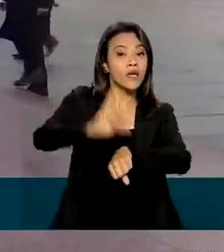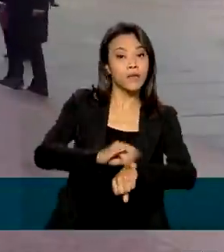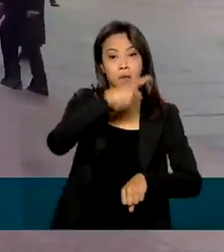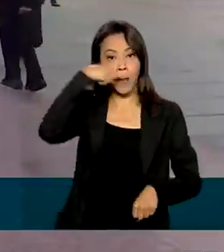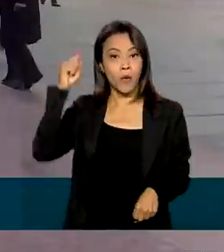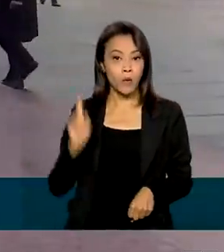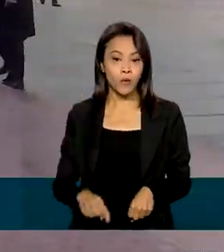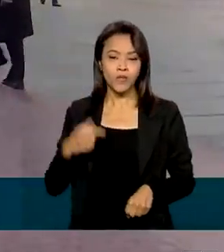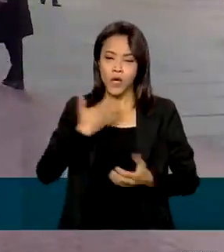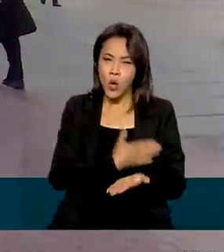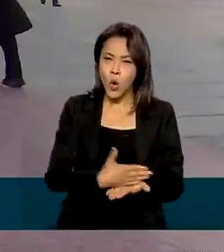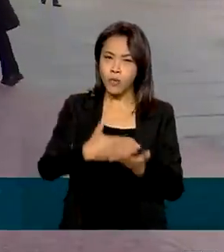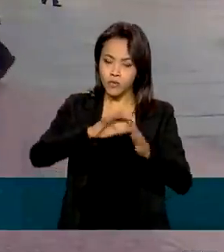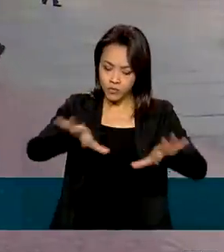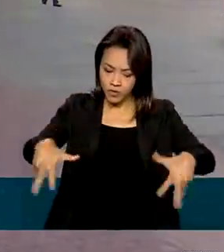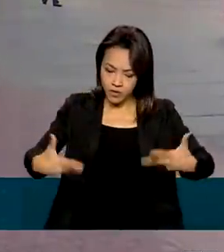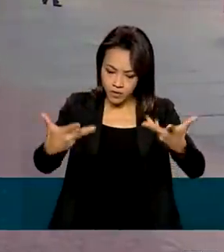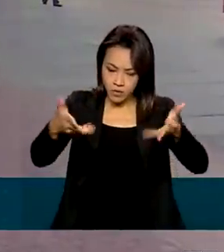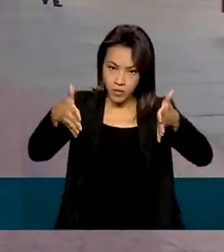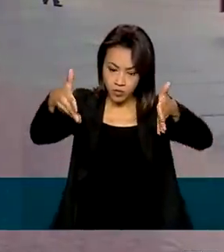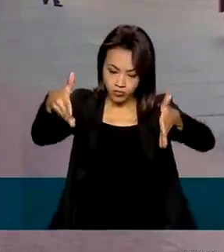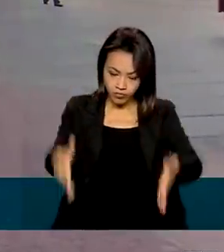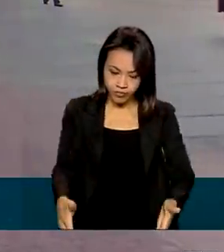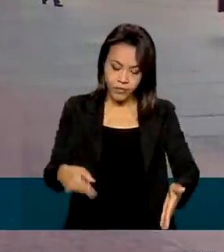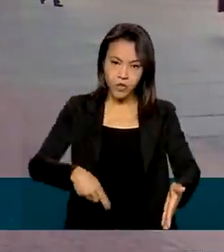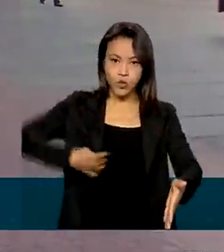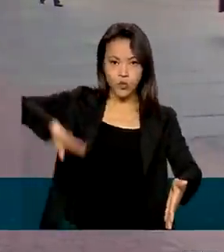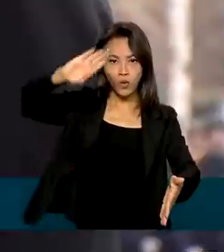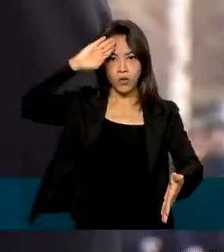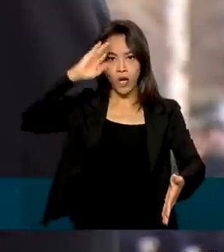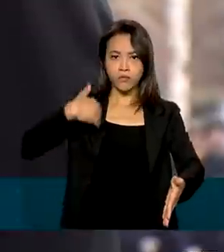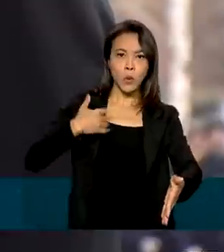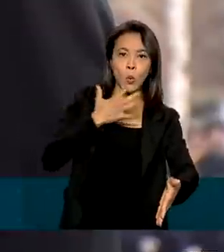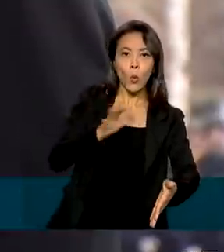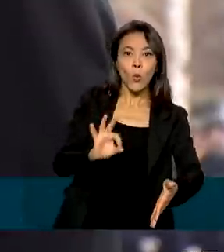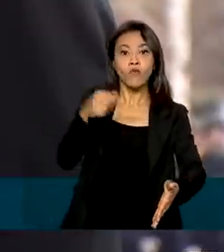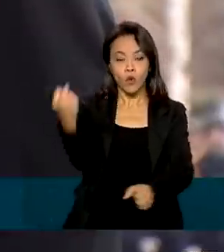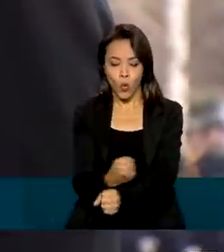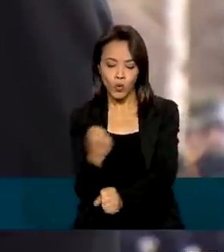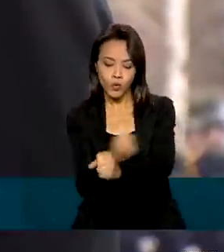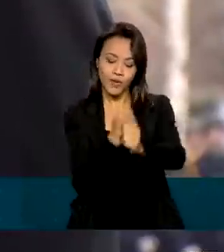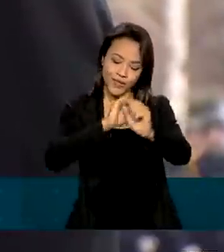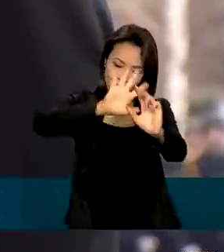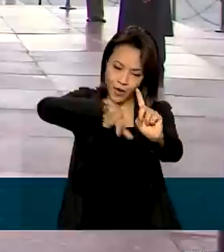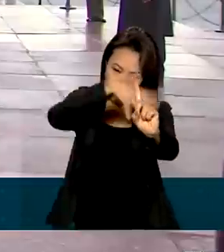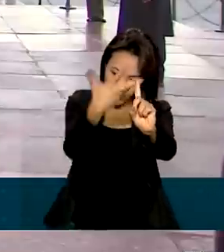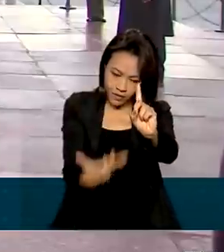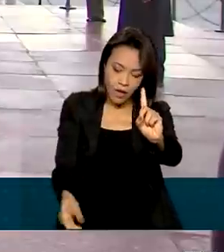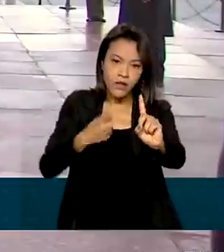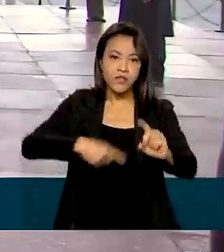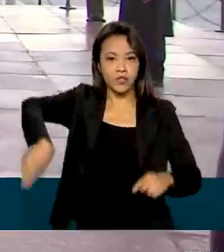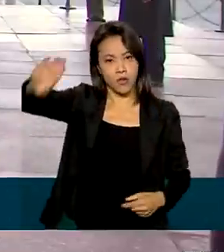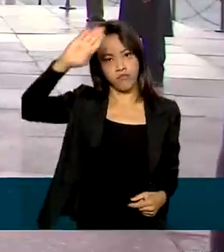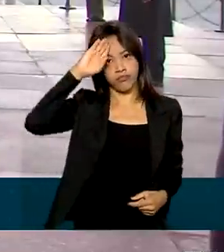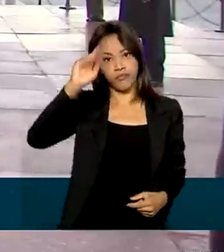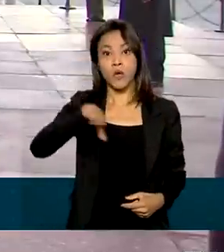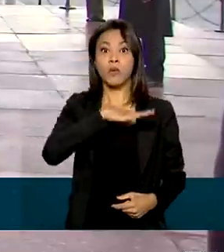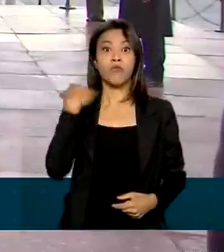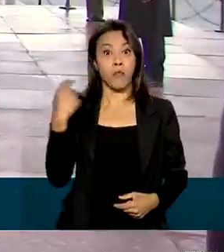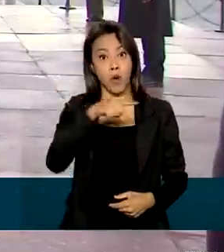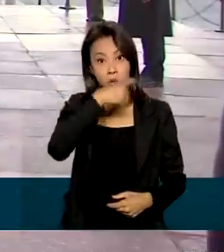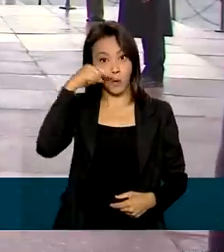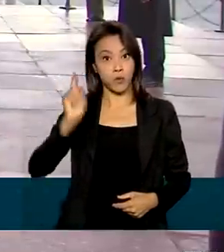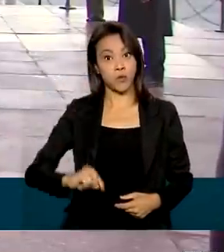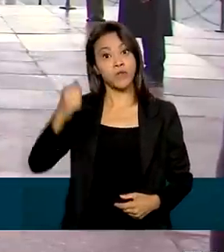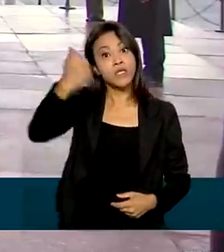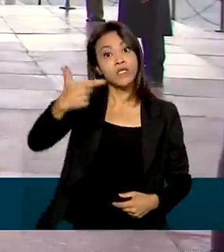uma cerimônia no túmulo do soldado desconhecido. O monumento foi construído em homenagem aos militares russos mortos durante